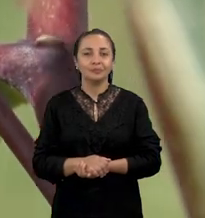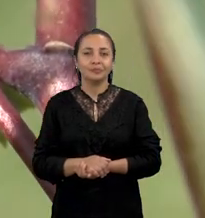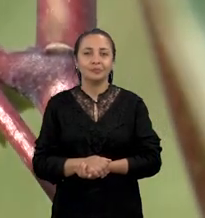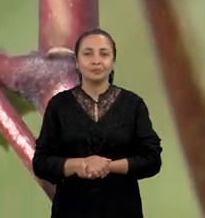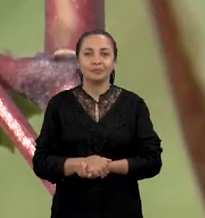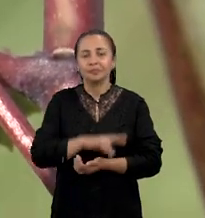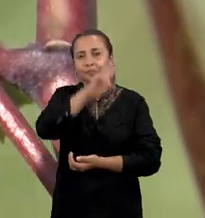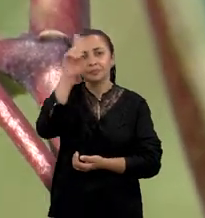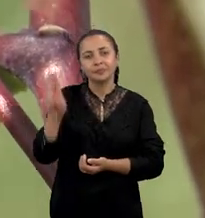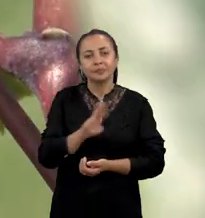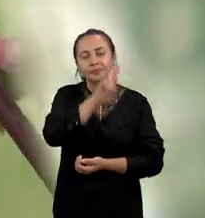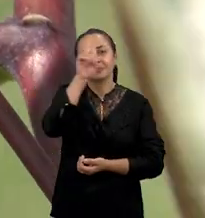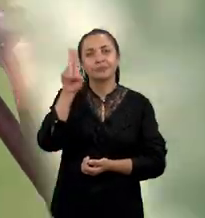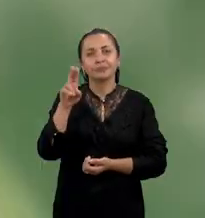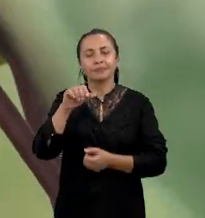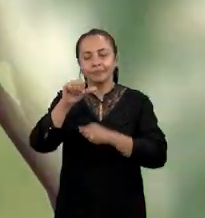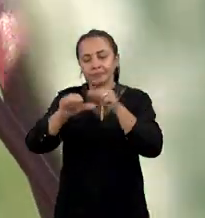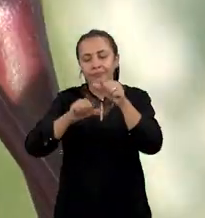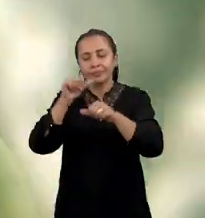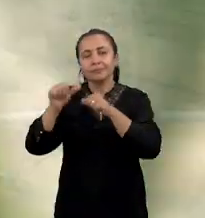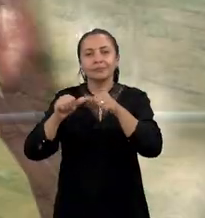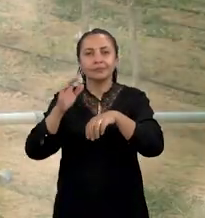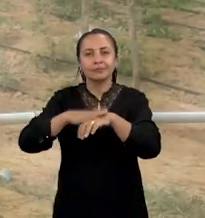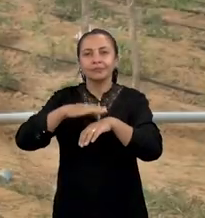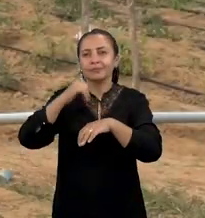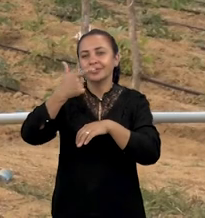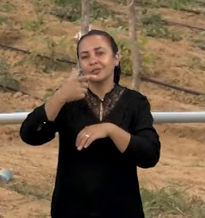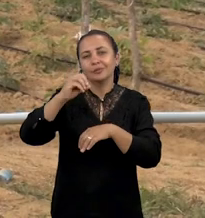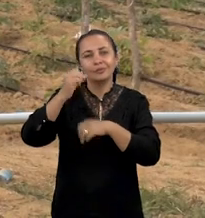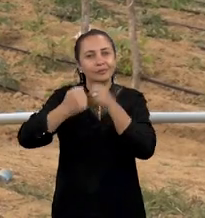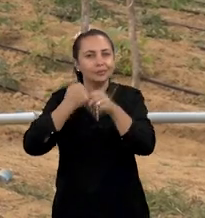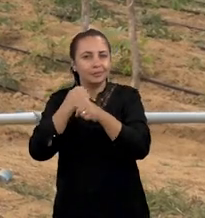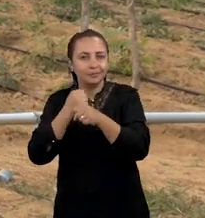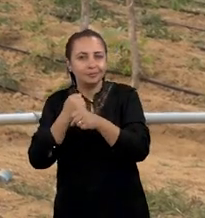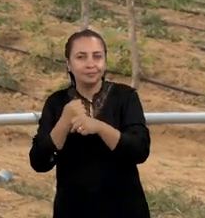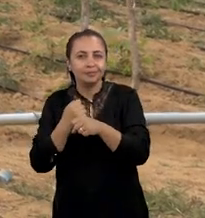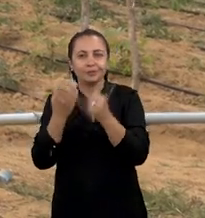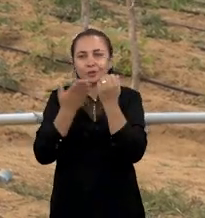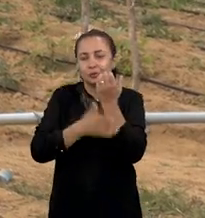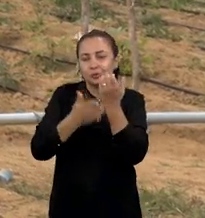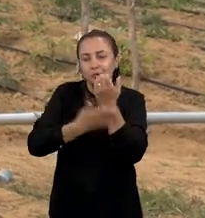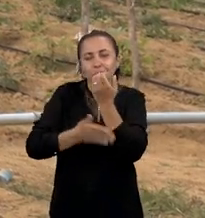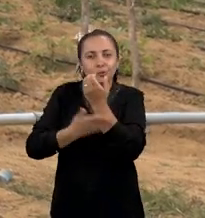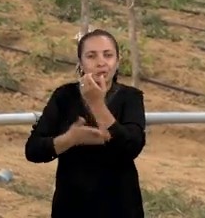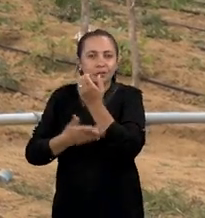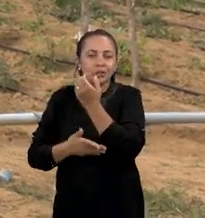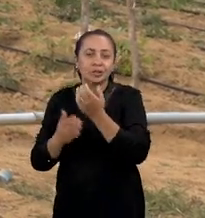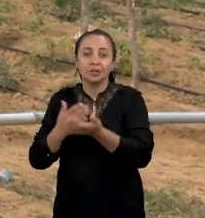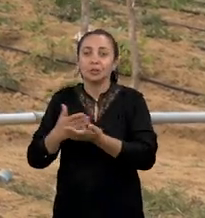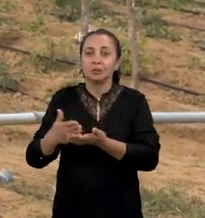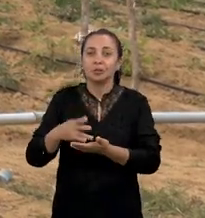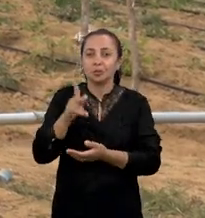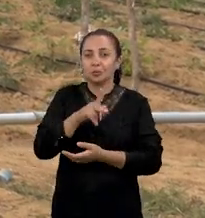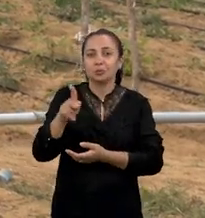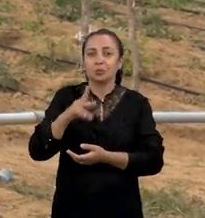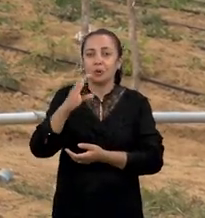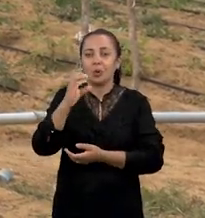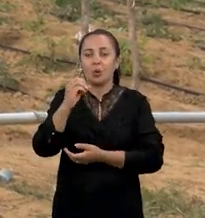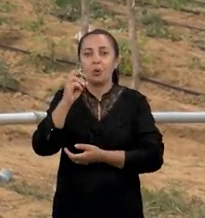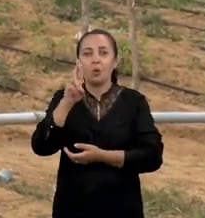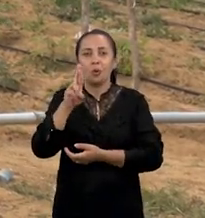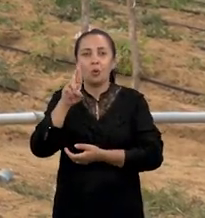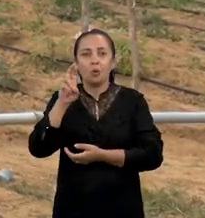A universidade desenvolve há mais de 20 anos esse projeto de melhoramento da mandioca, que iniciou com o professor